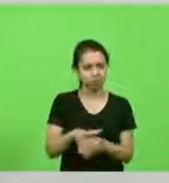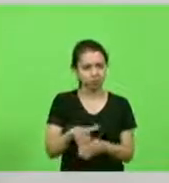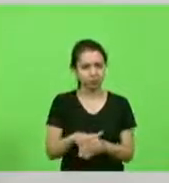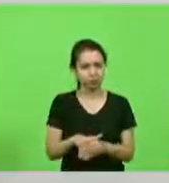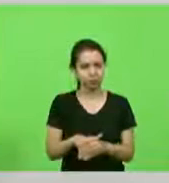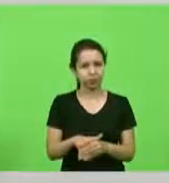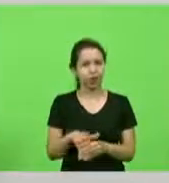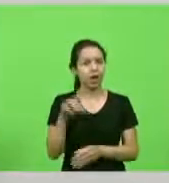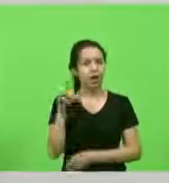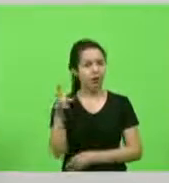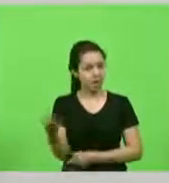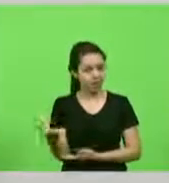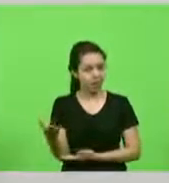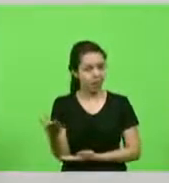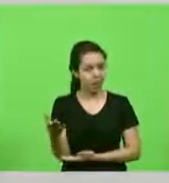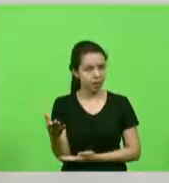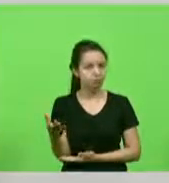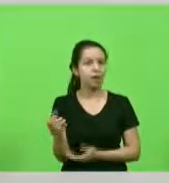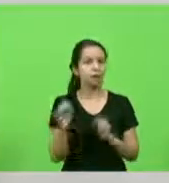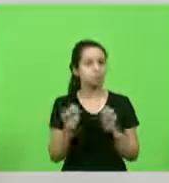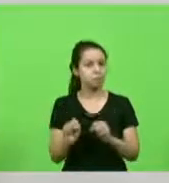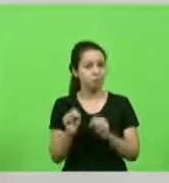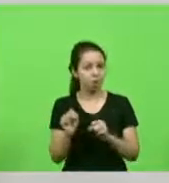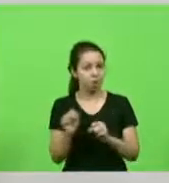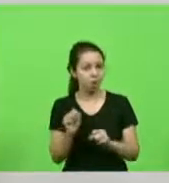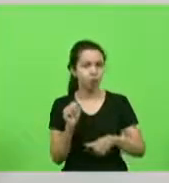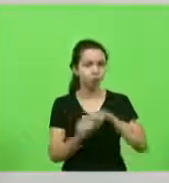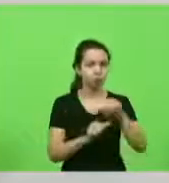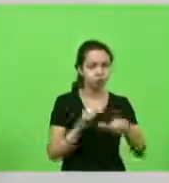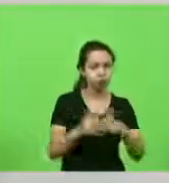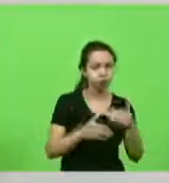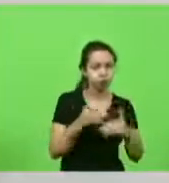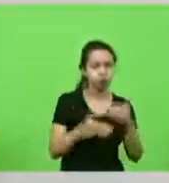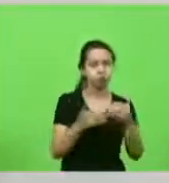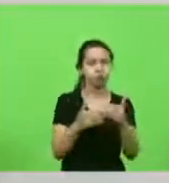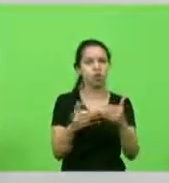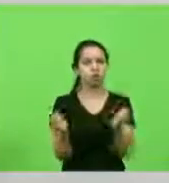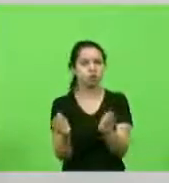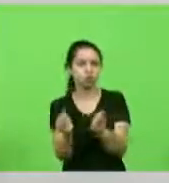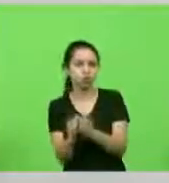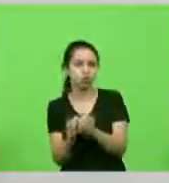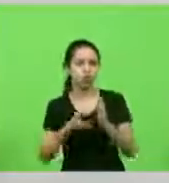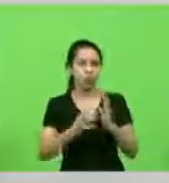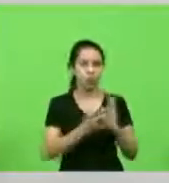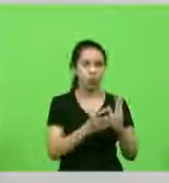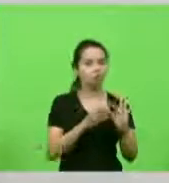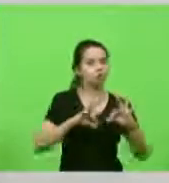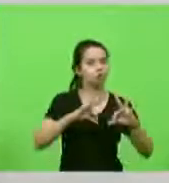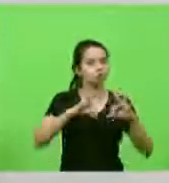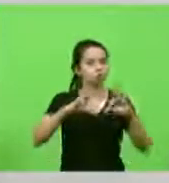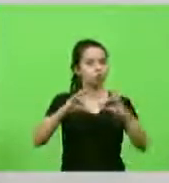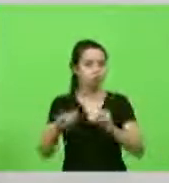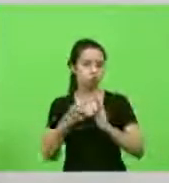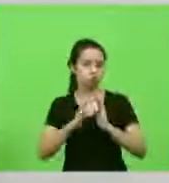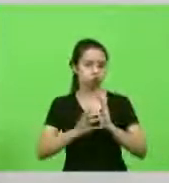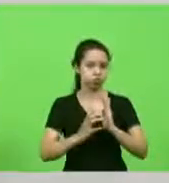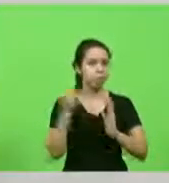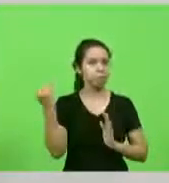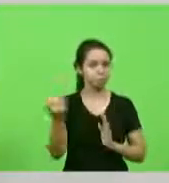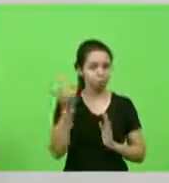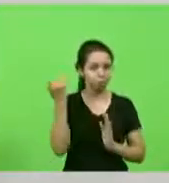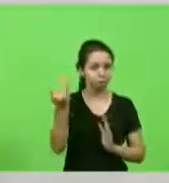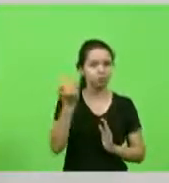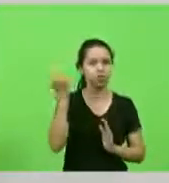construir pode encontrar alternativa pode construir com blocos todos os partidos políticos são importantes para esse